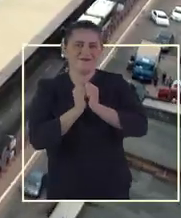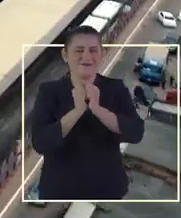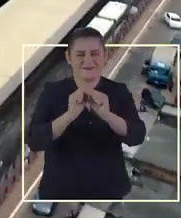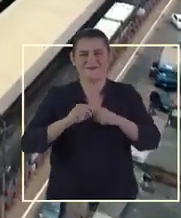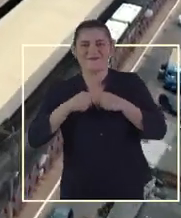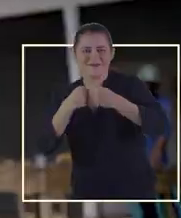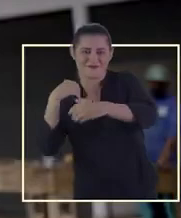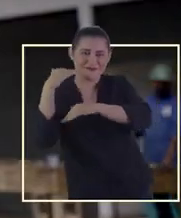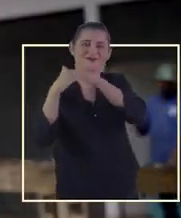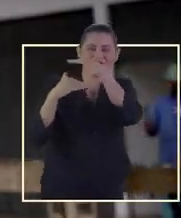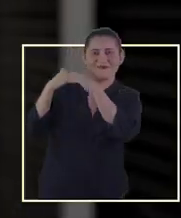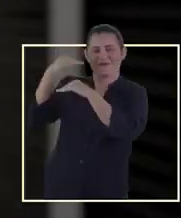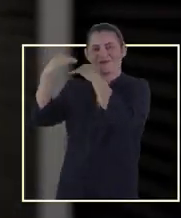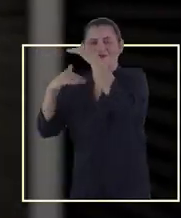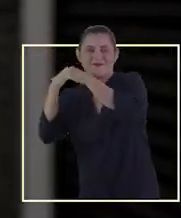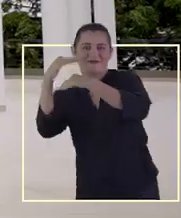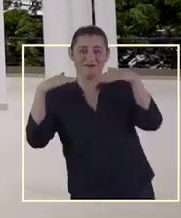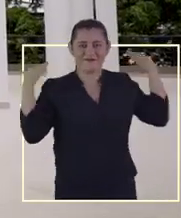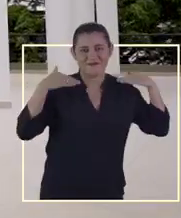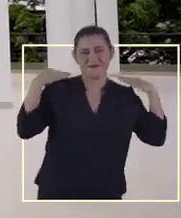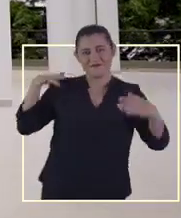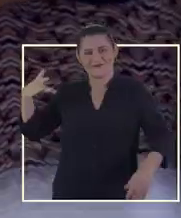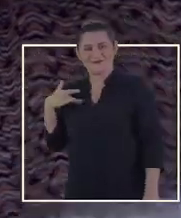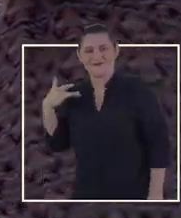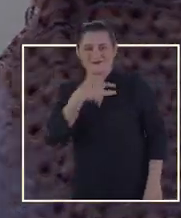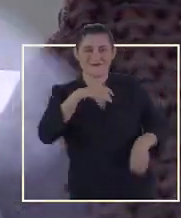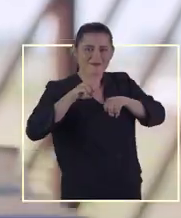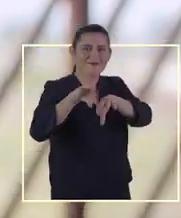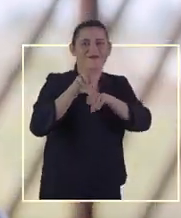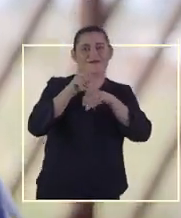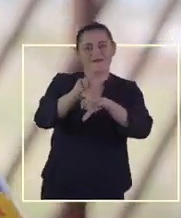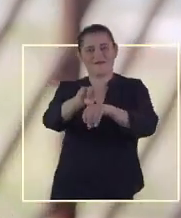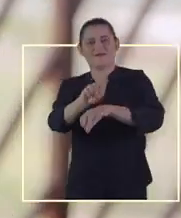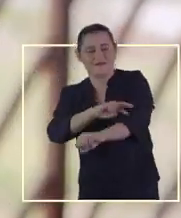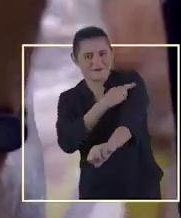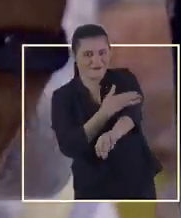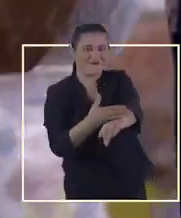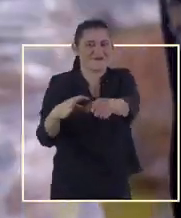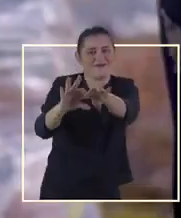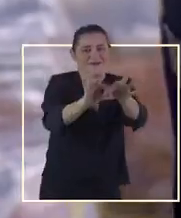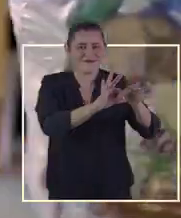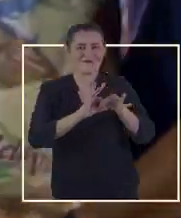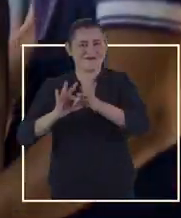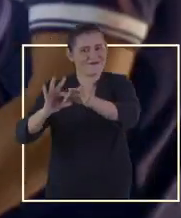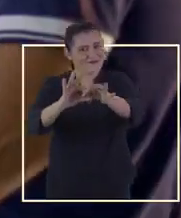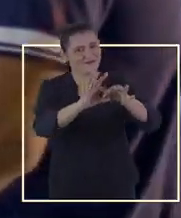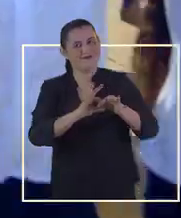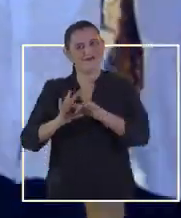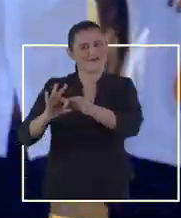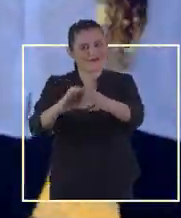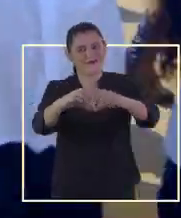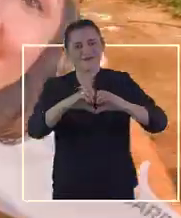somos bem mais fortes, somos construção Socorro Nery é saúde, mais educação Rio branco de mãos